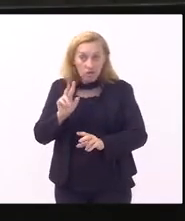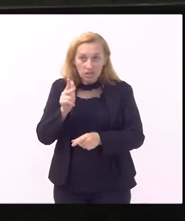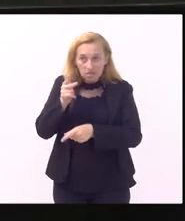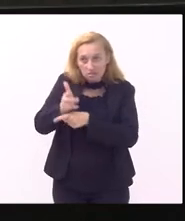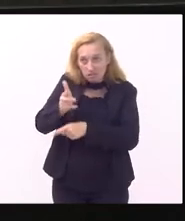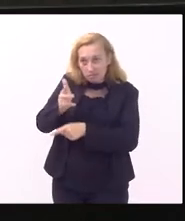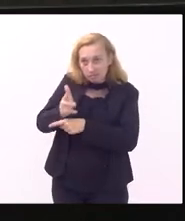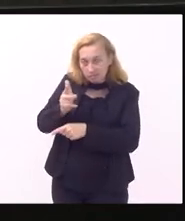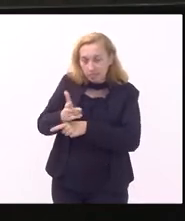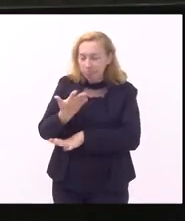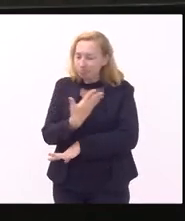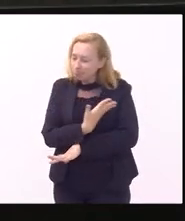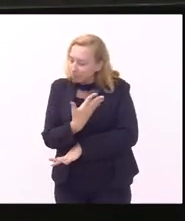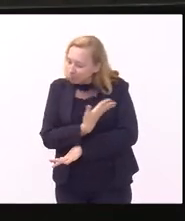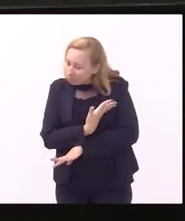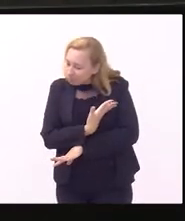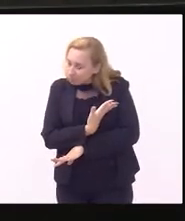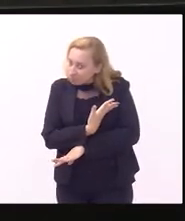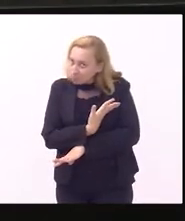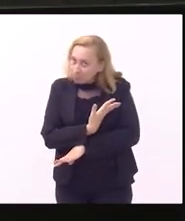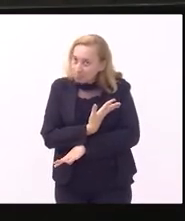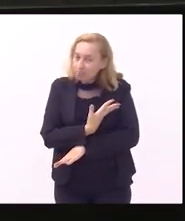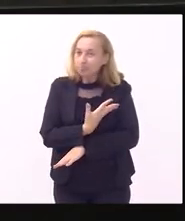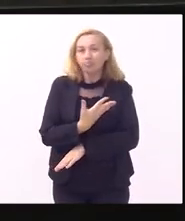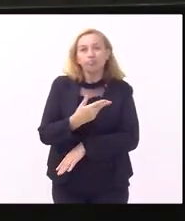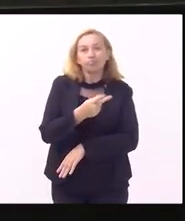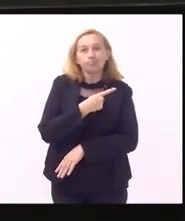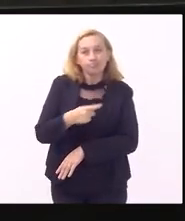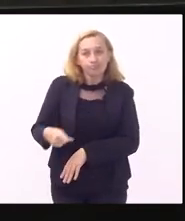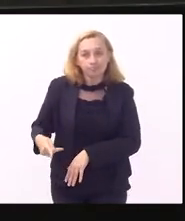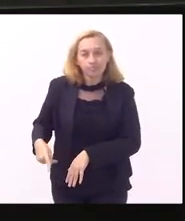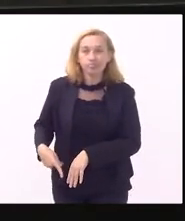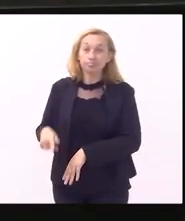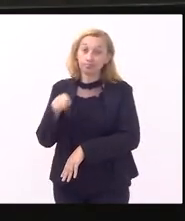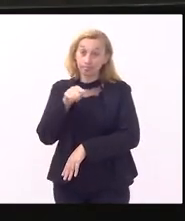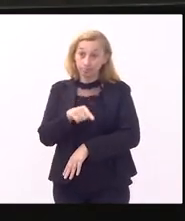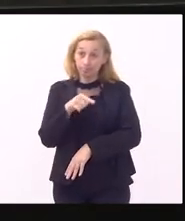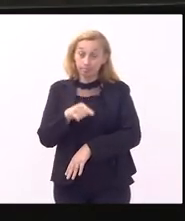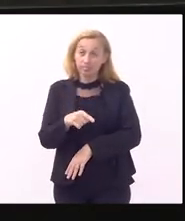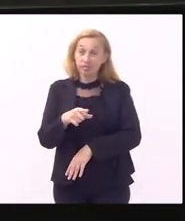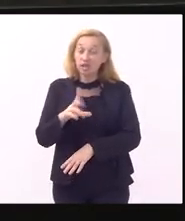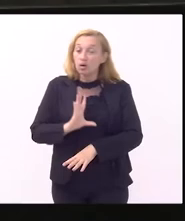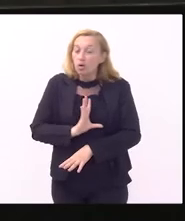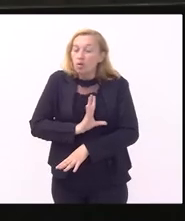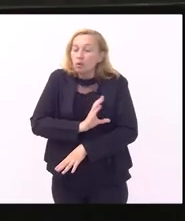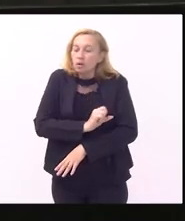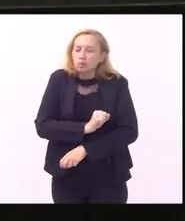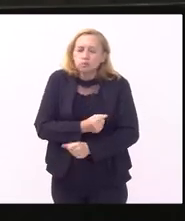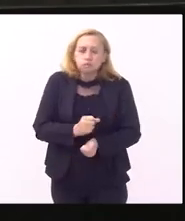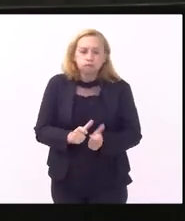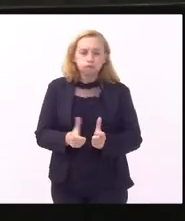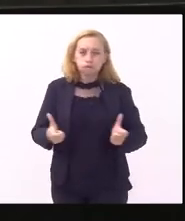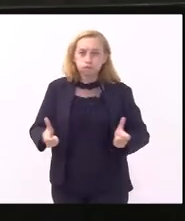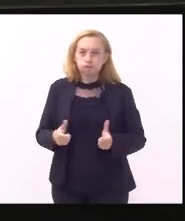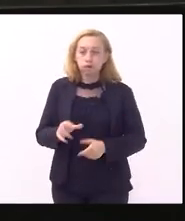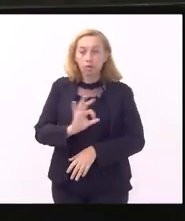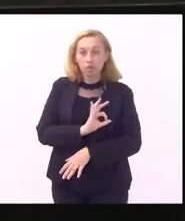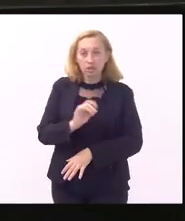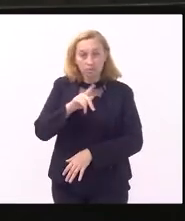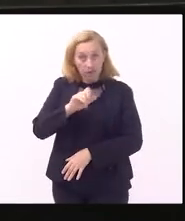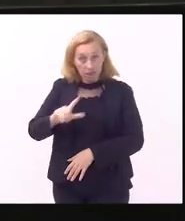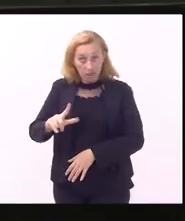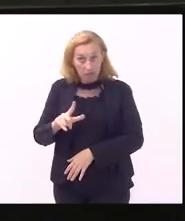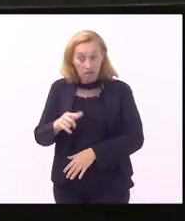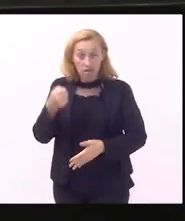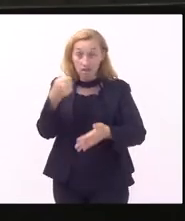para os meus amigos que estão aqui para o presidente que está aqui nós temos um amor muito grande pela Polícia Penal e